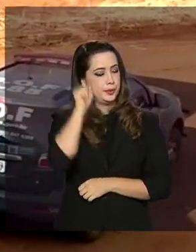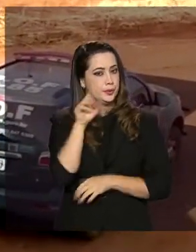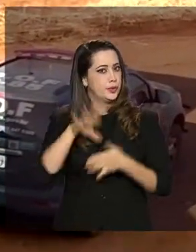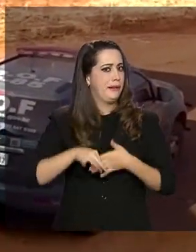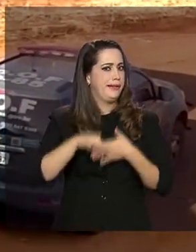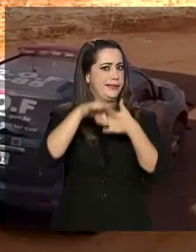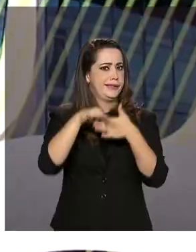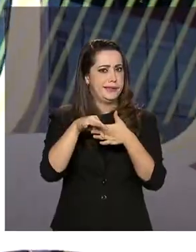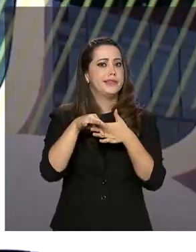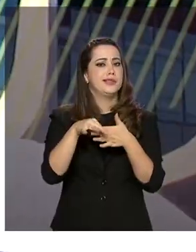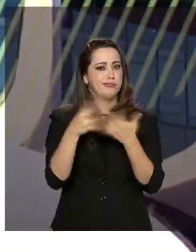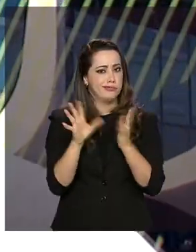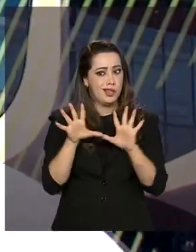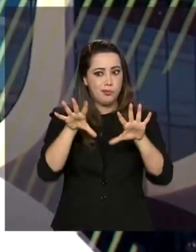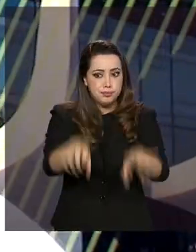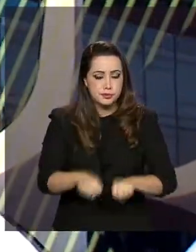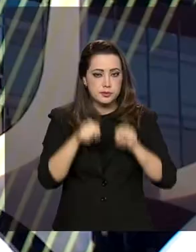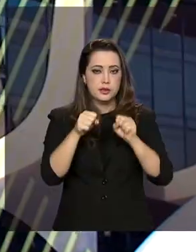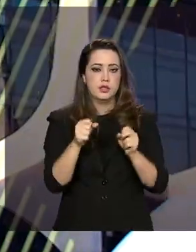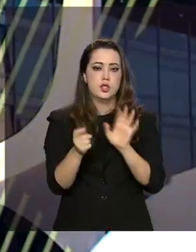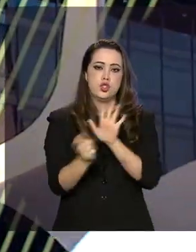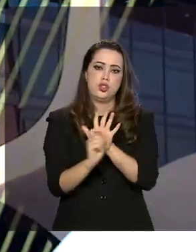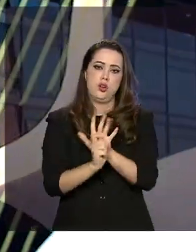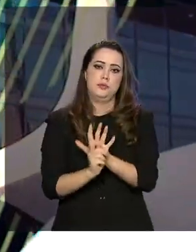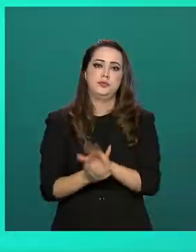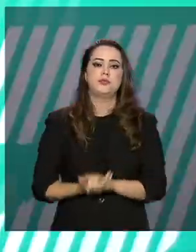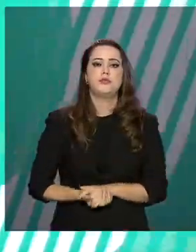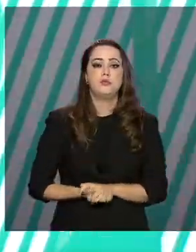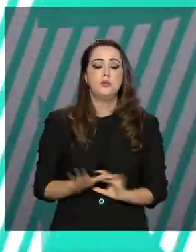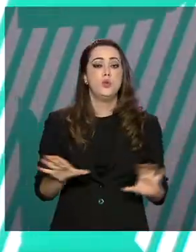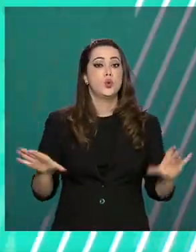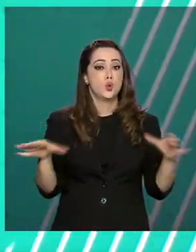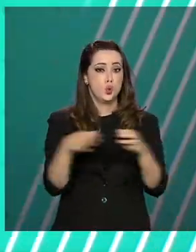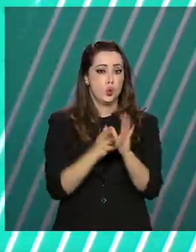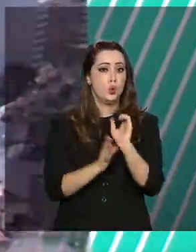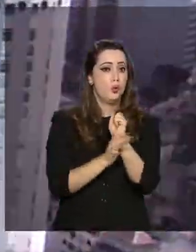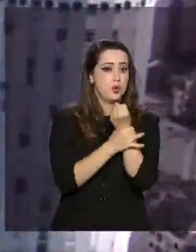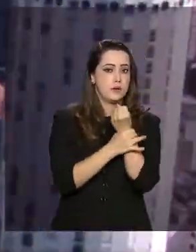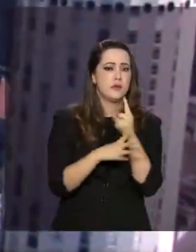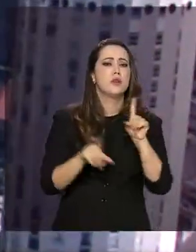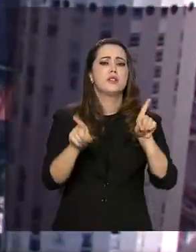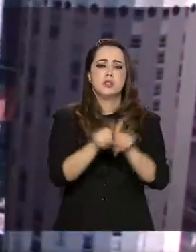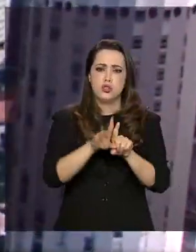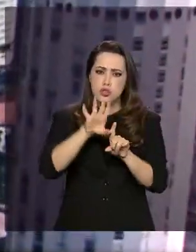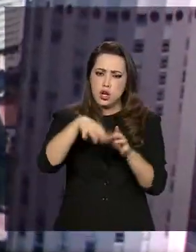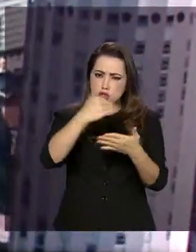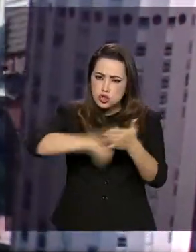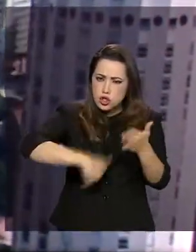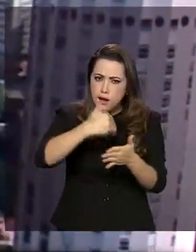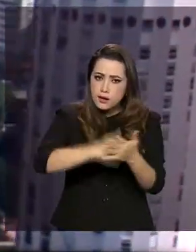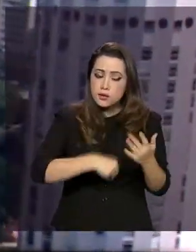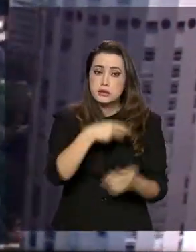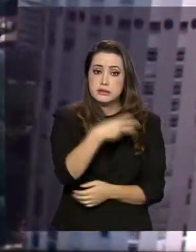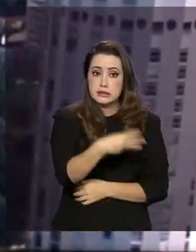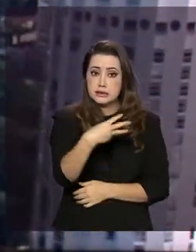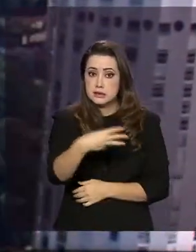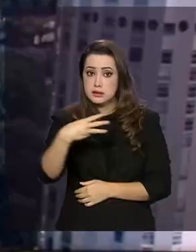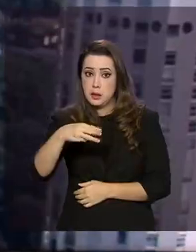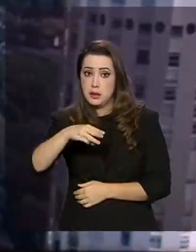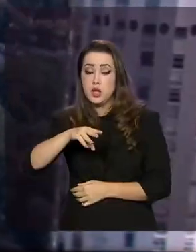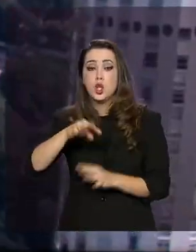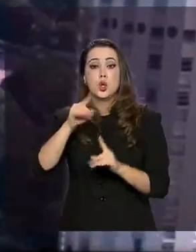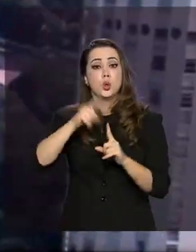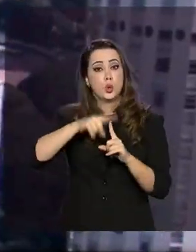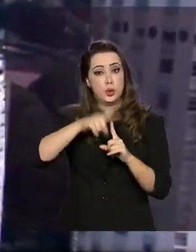apreensões de drogas. As forças de segurança já tiraram de circulação cerca de 333 toneladas de